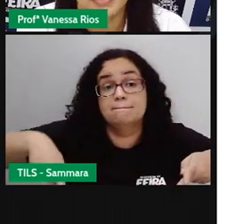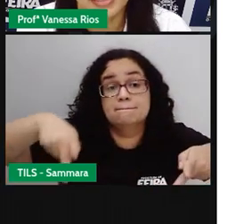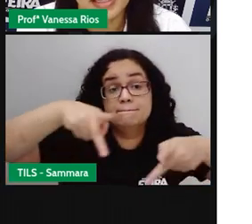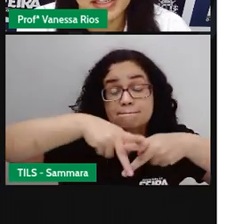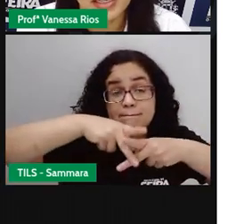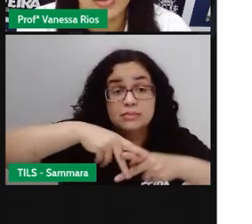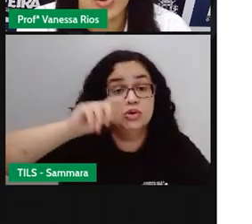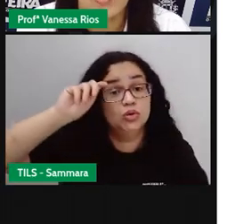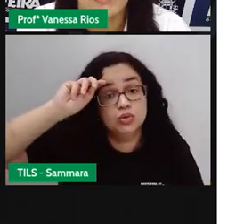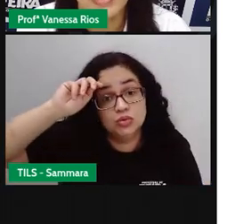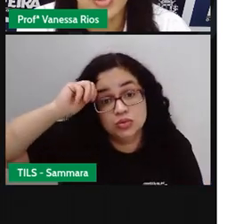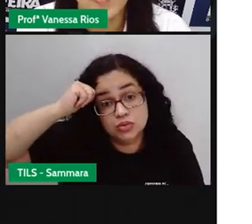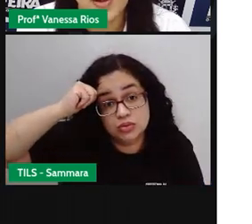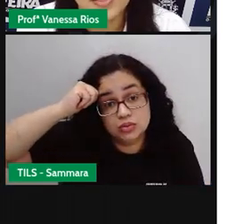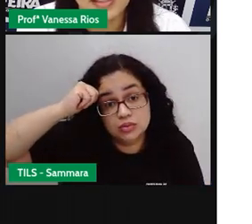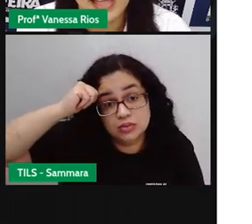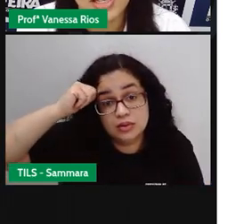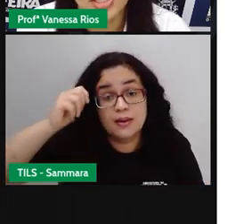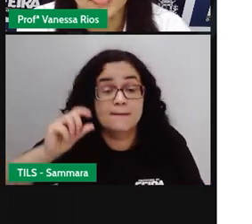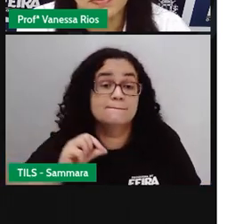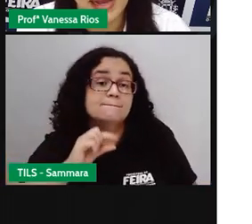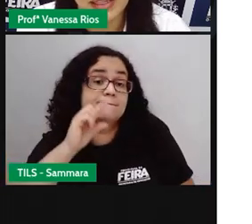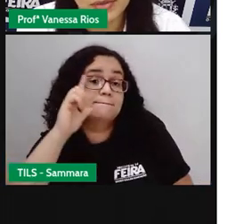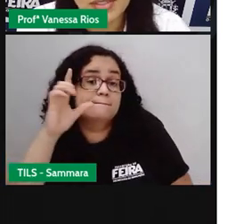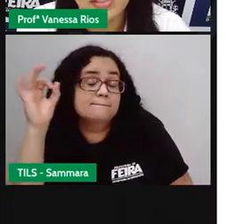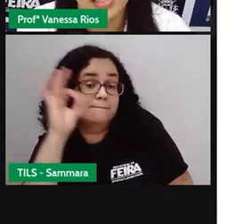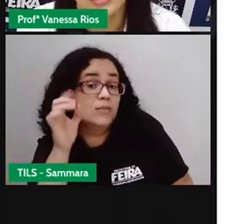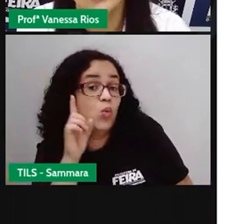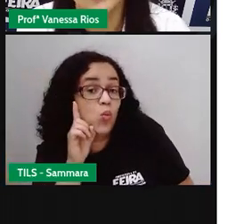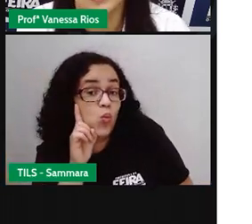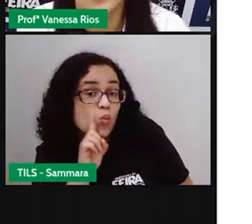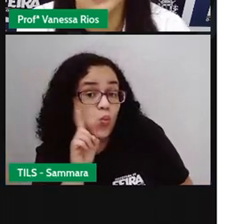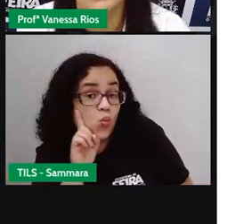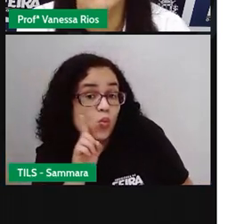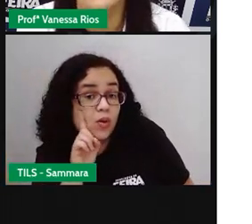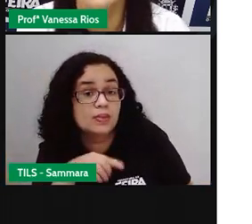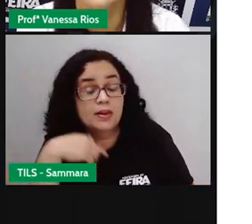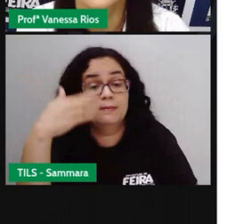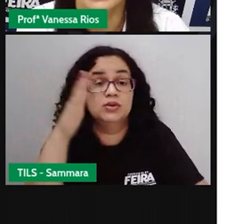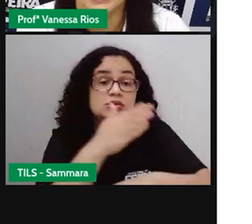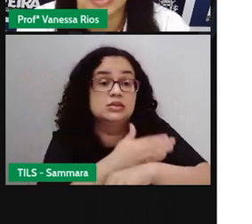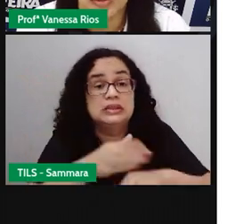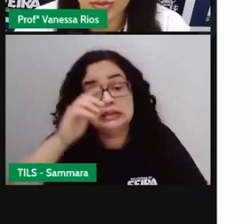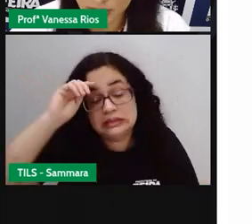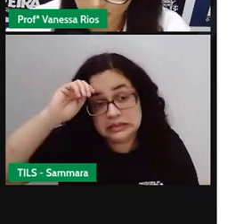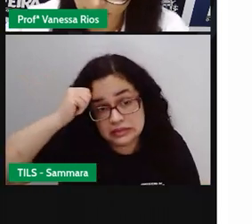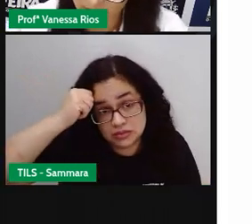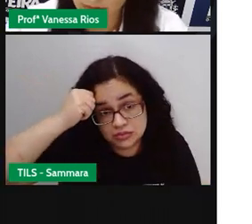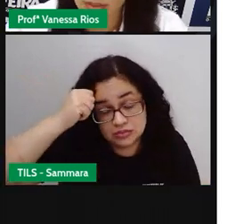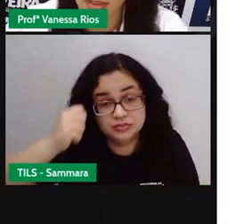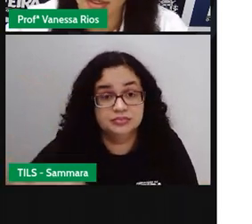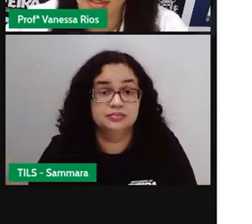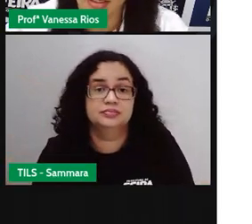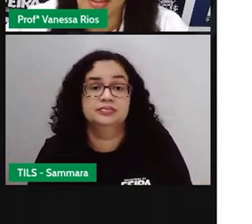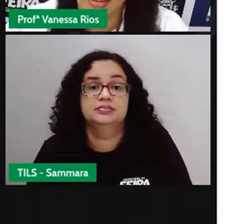origem africana, com a maior porcentagem de pardos, seguidos por brancos e negros?